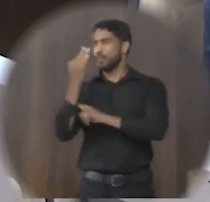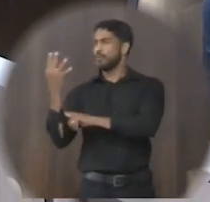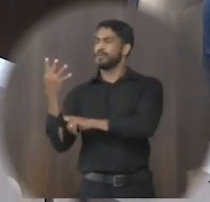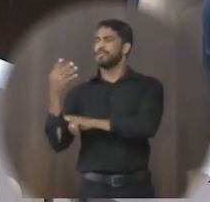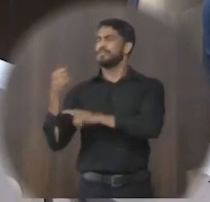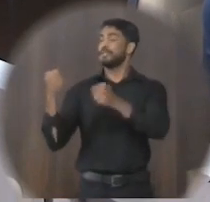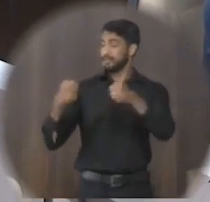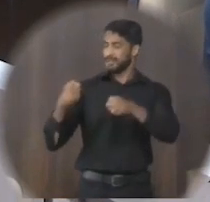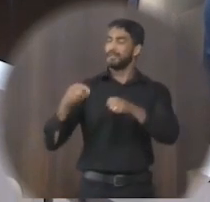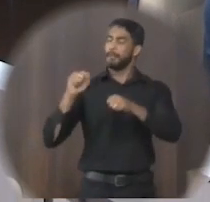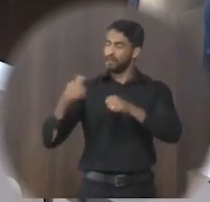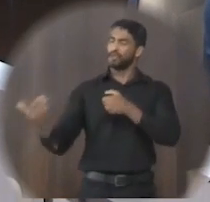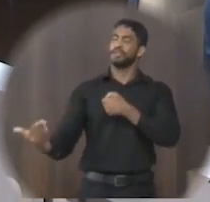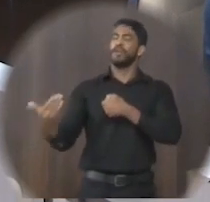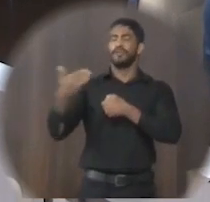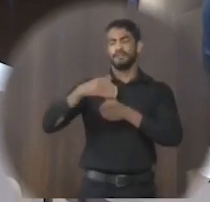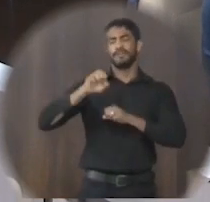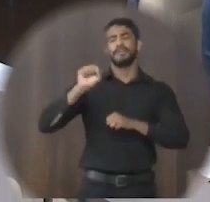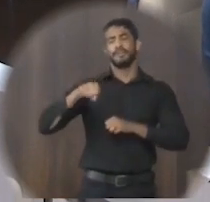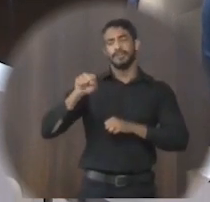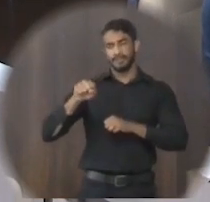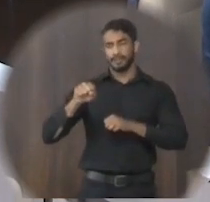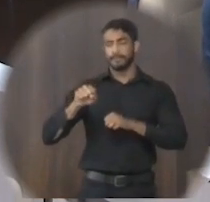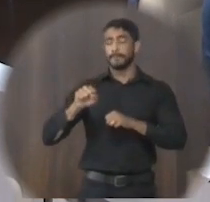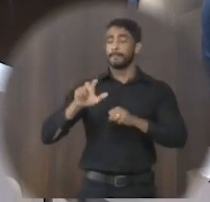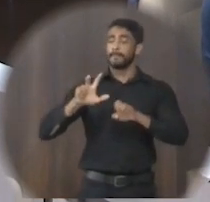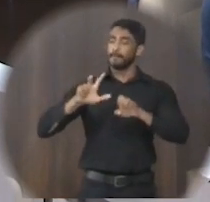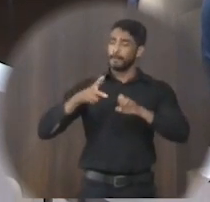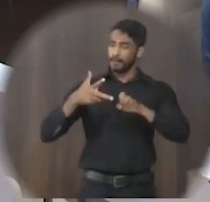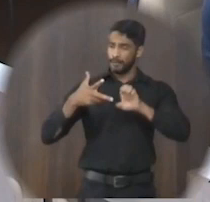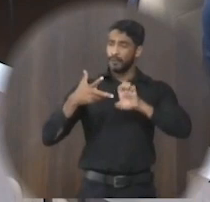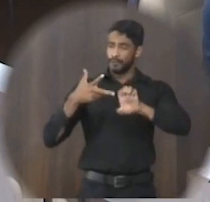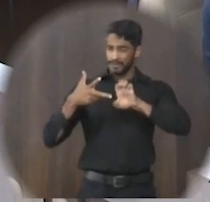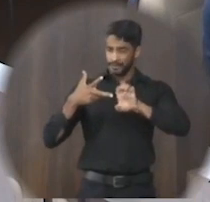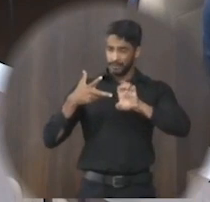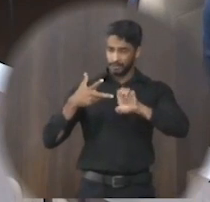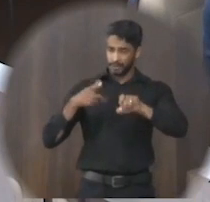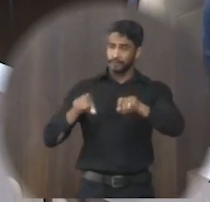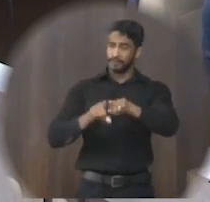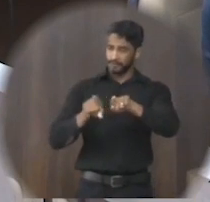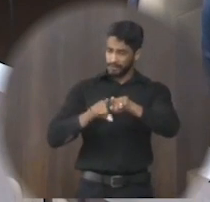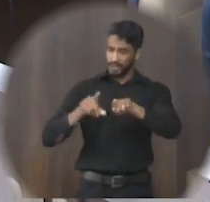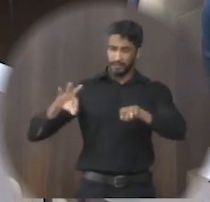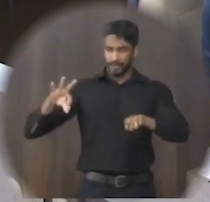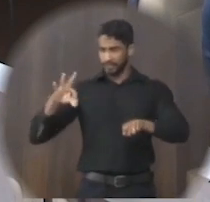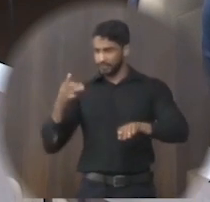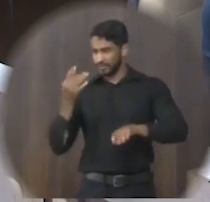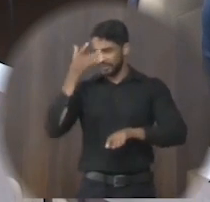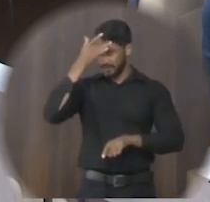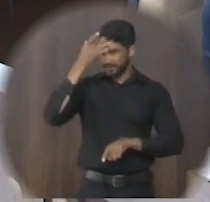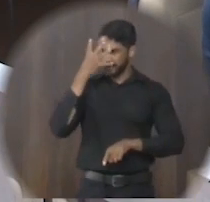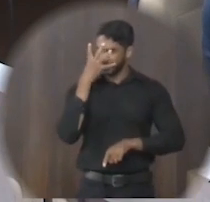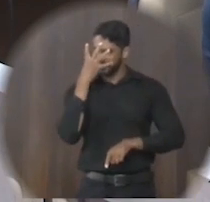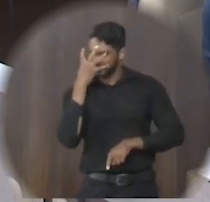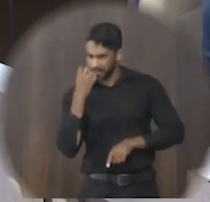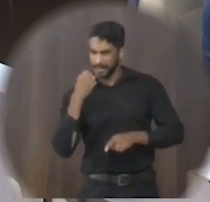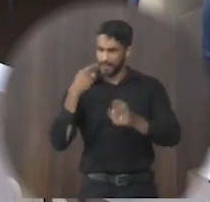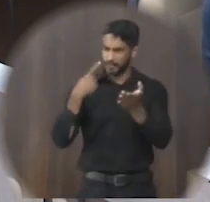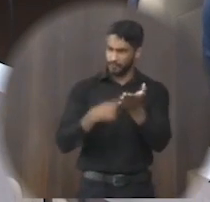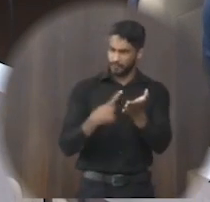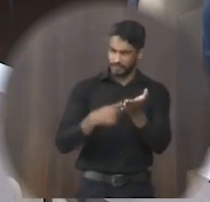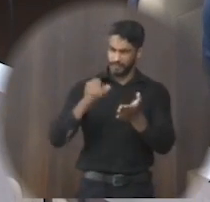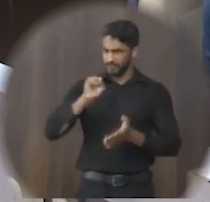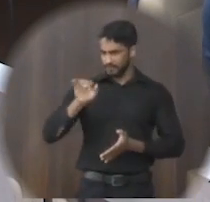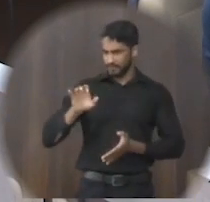disposição. E o executivo também, né? Todas pessoas sérias, comprometidas com o